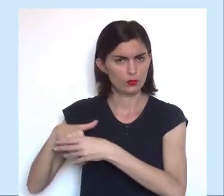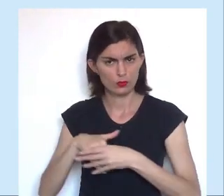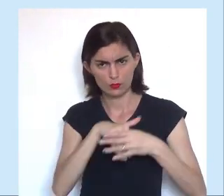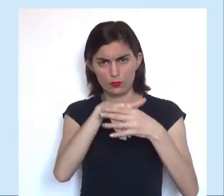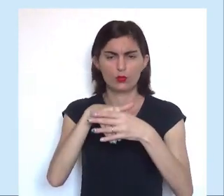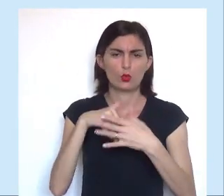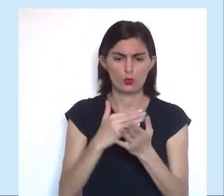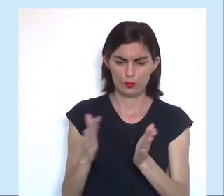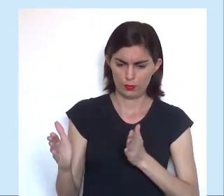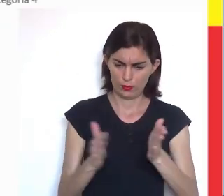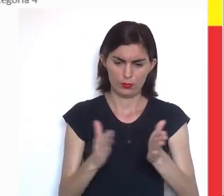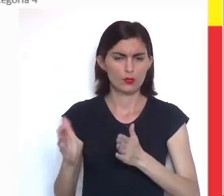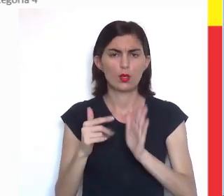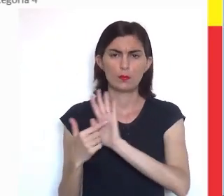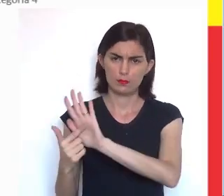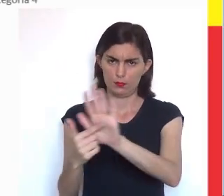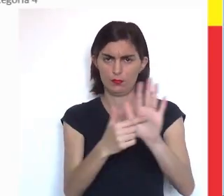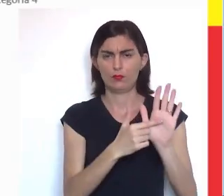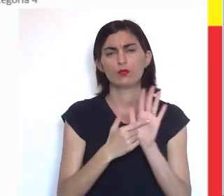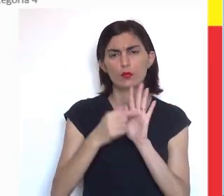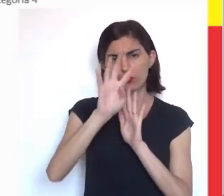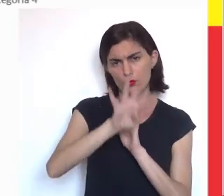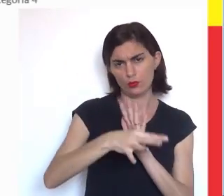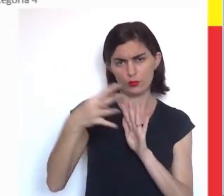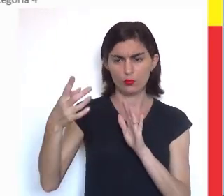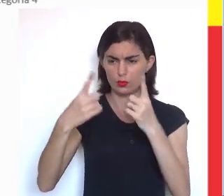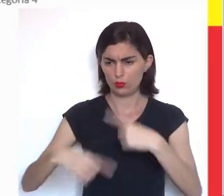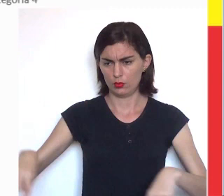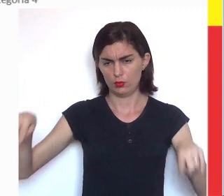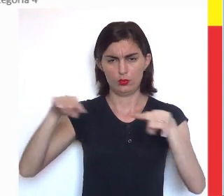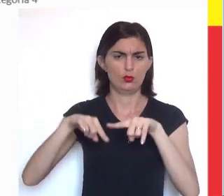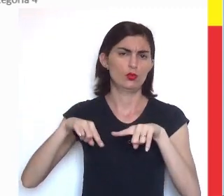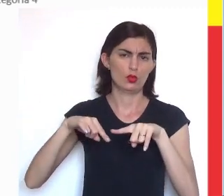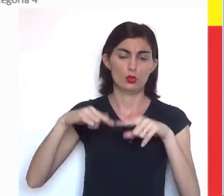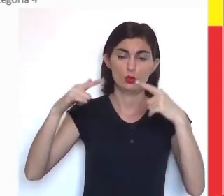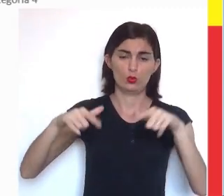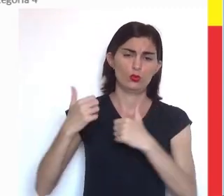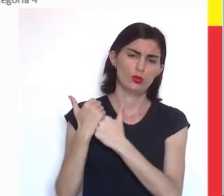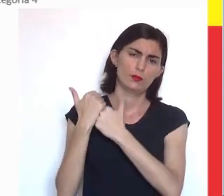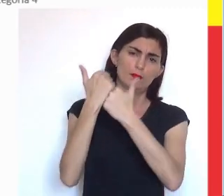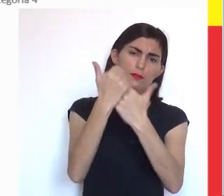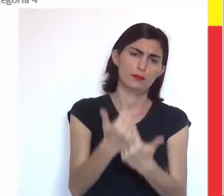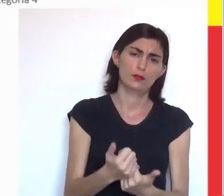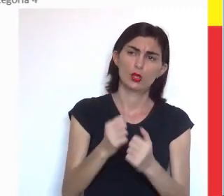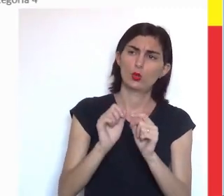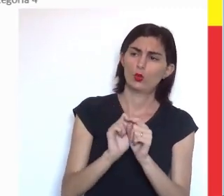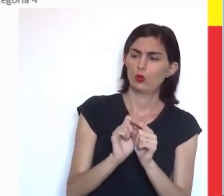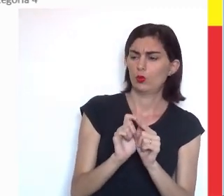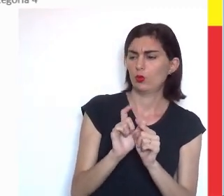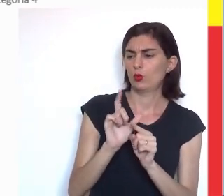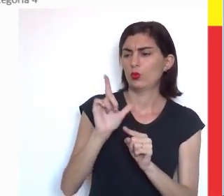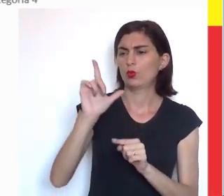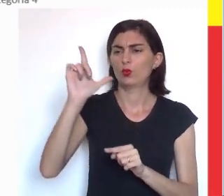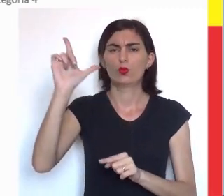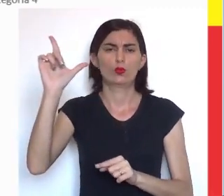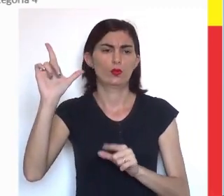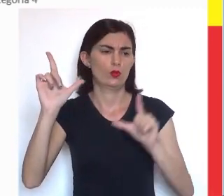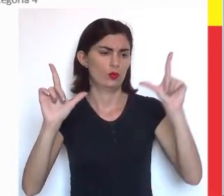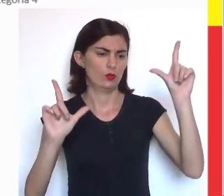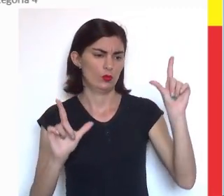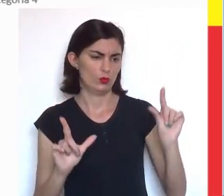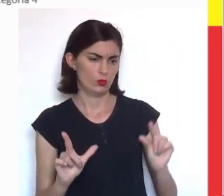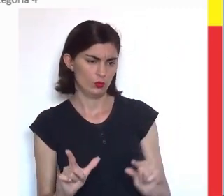é apresentado esse gráfico para nós, onde representa o crescimento